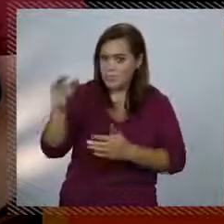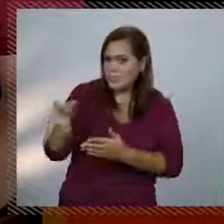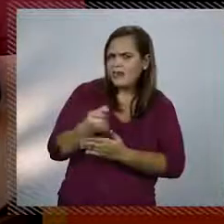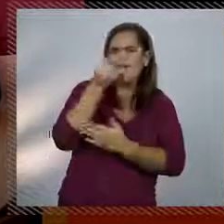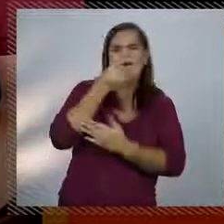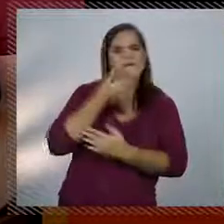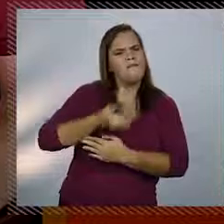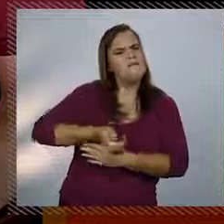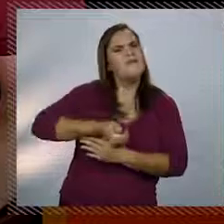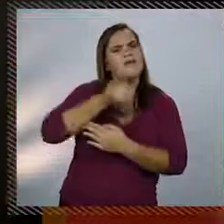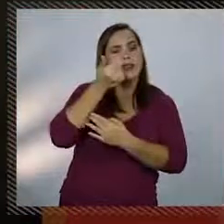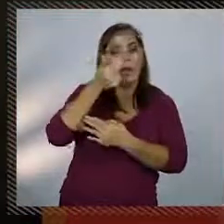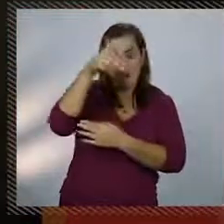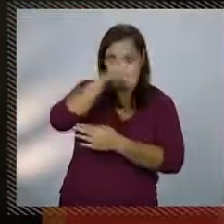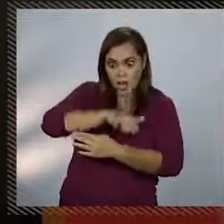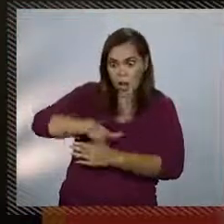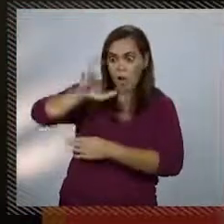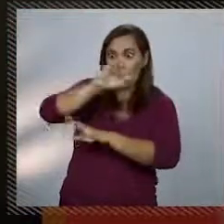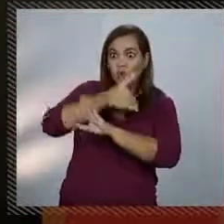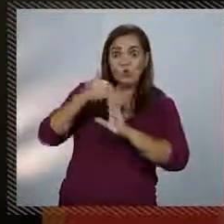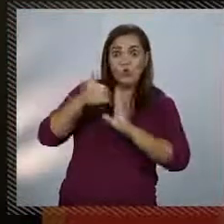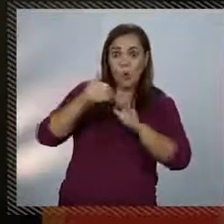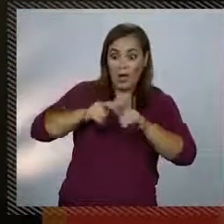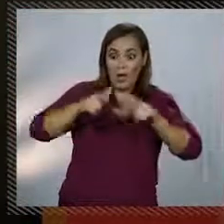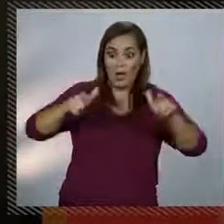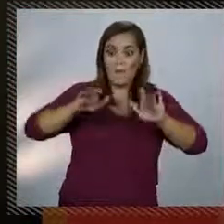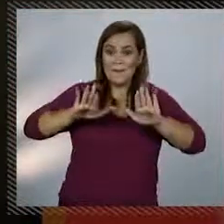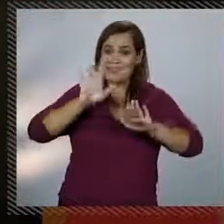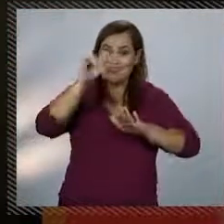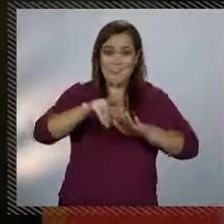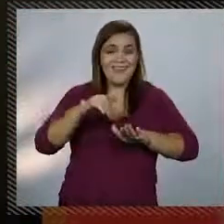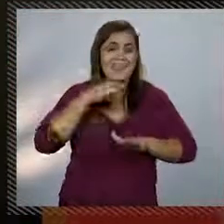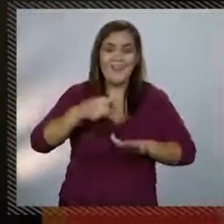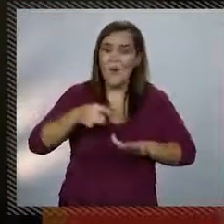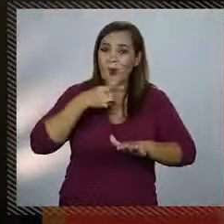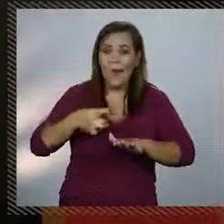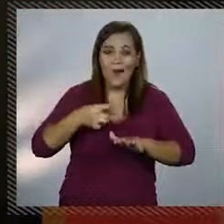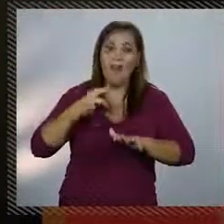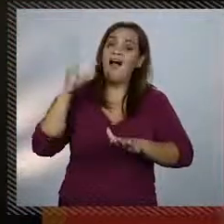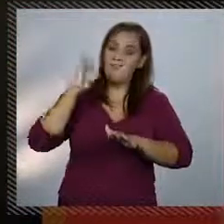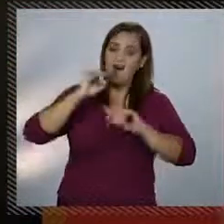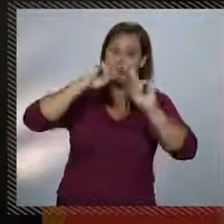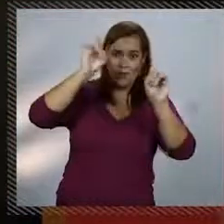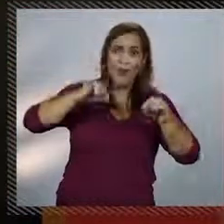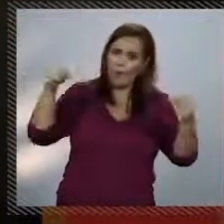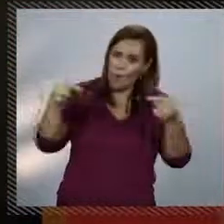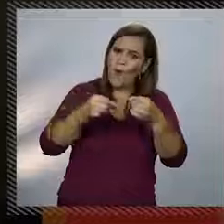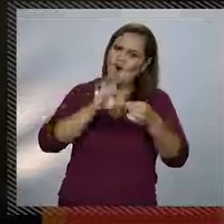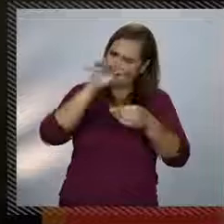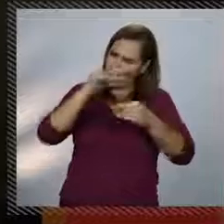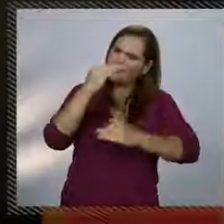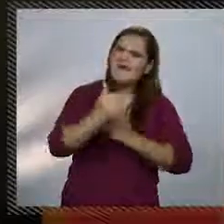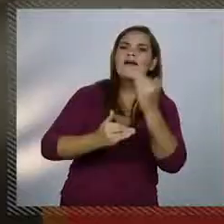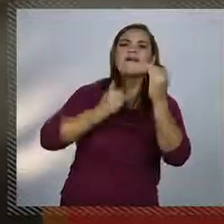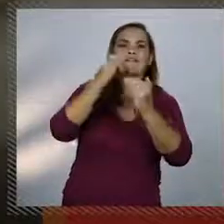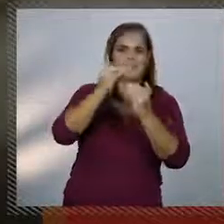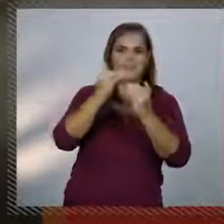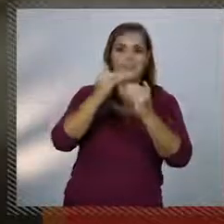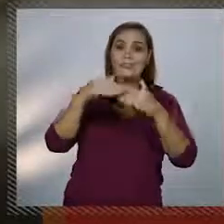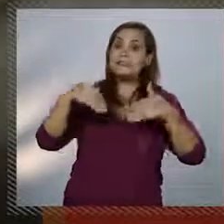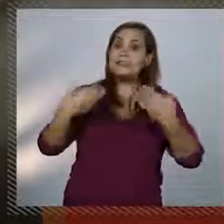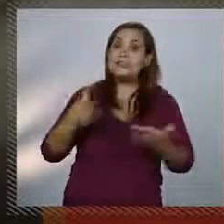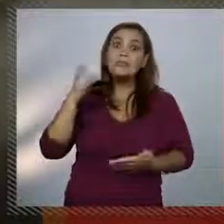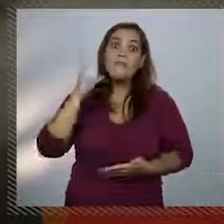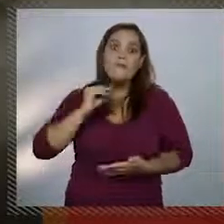estado das situações que está. Todo o Nordeste cresce, só o Rio Grande do Norte não cresce. E o projeto de Fátima foi feito pro nosso estado crescer. Ela